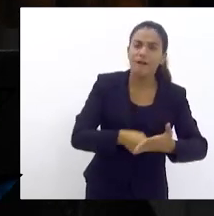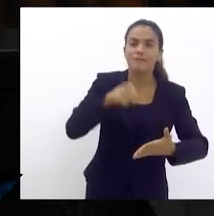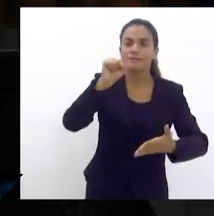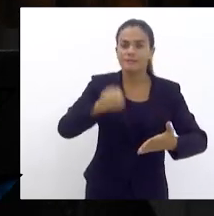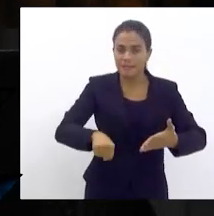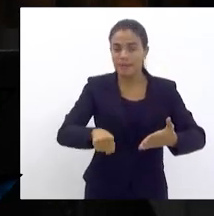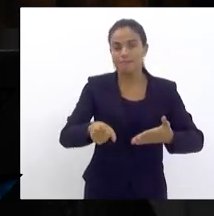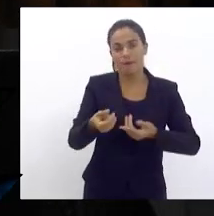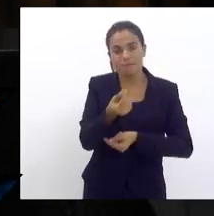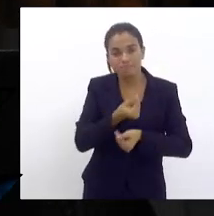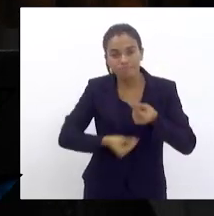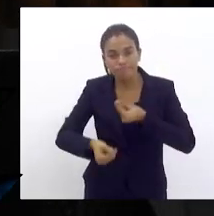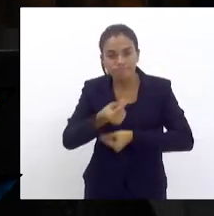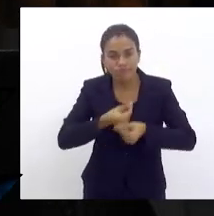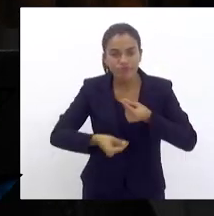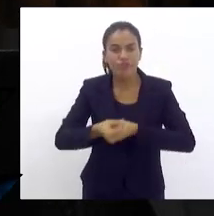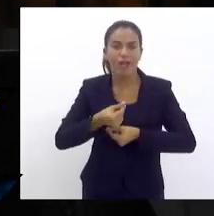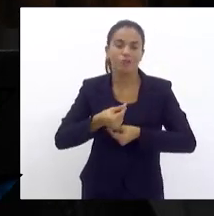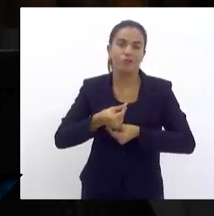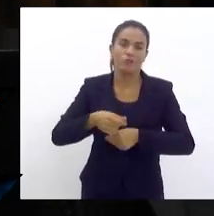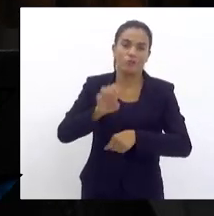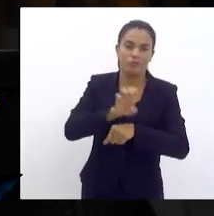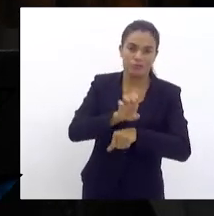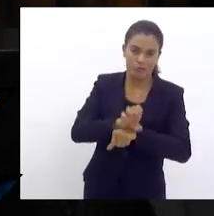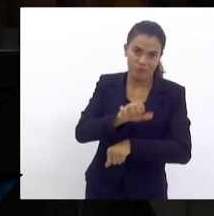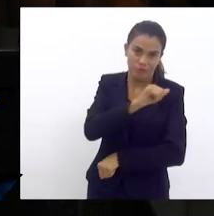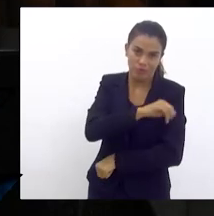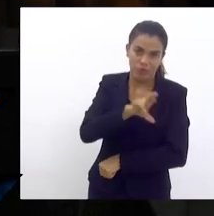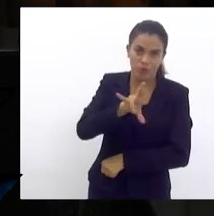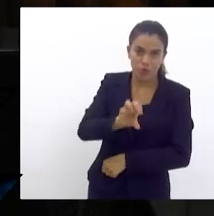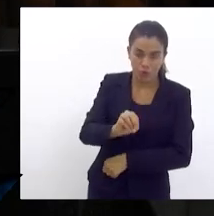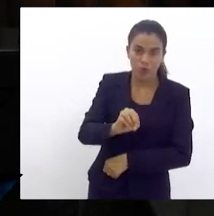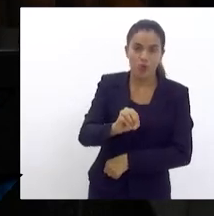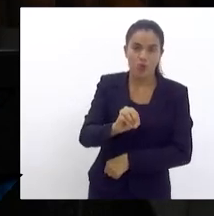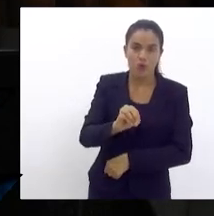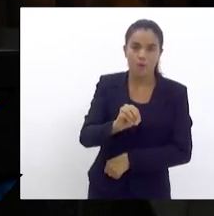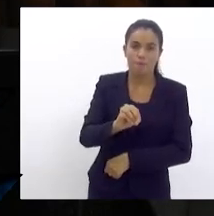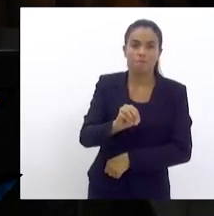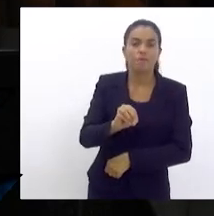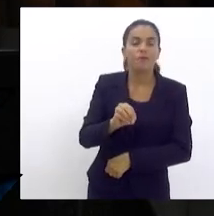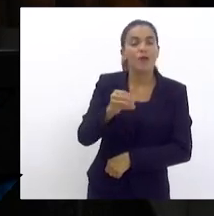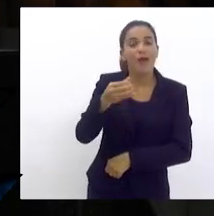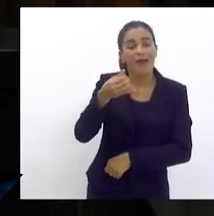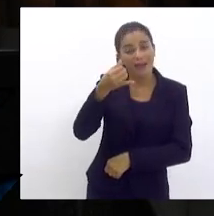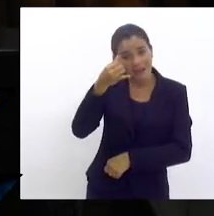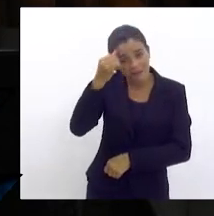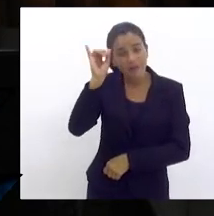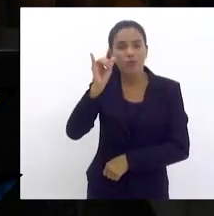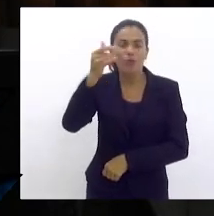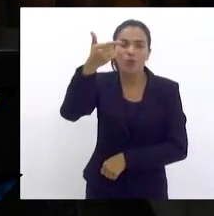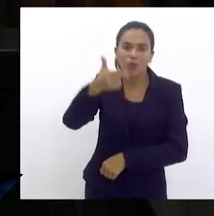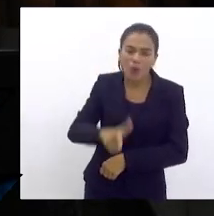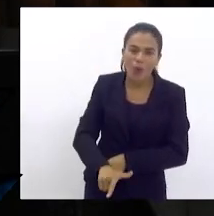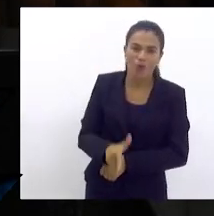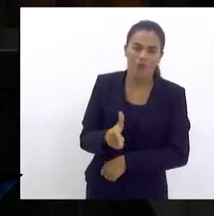finanças públicas do Estado do Rio de Janeiro não vão, não atinjam novamente